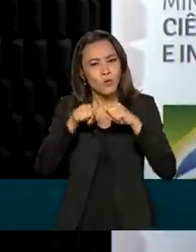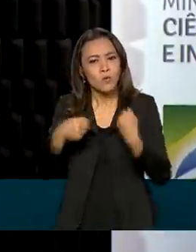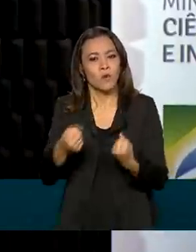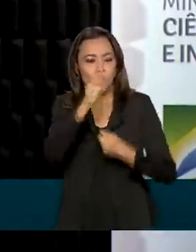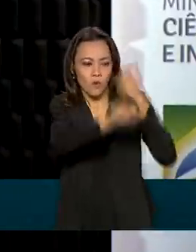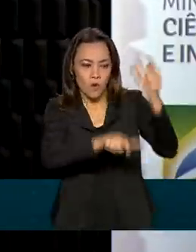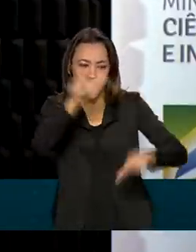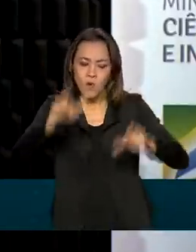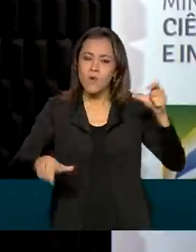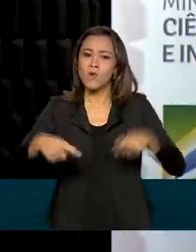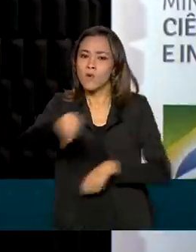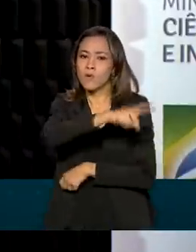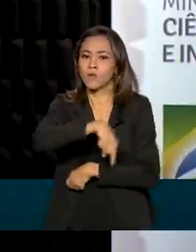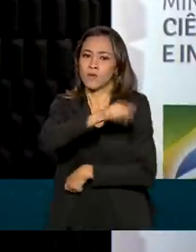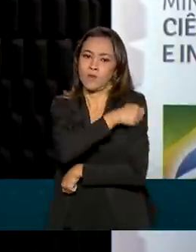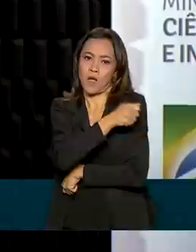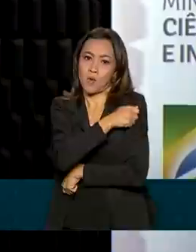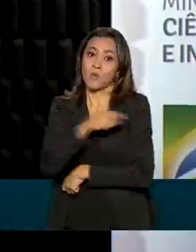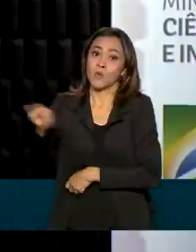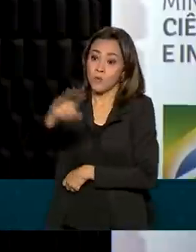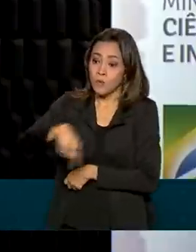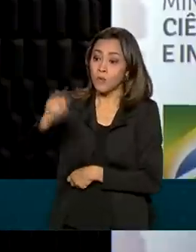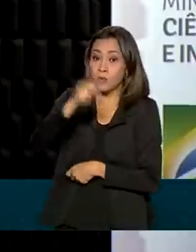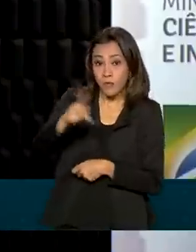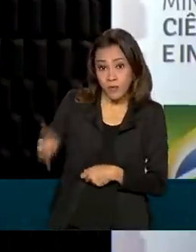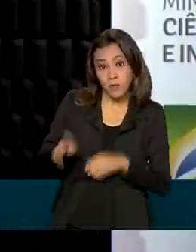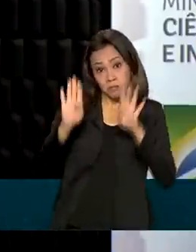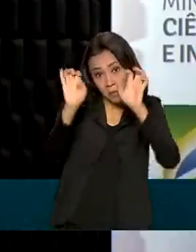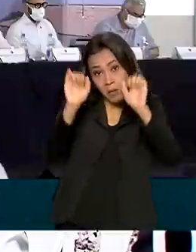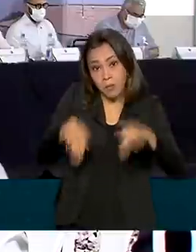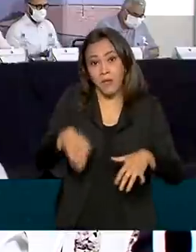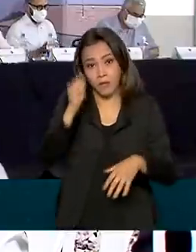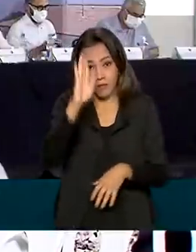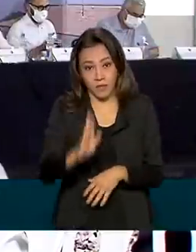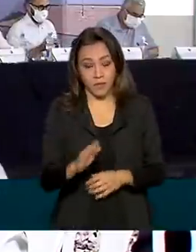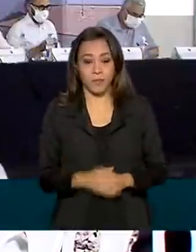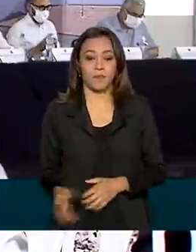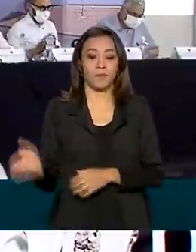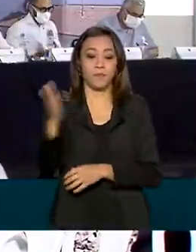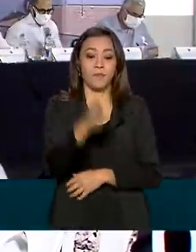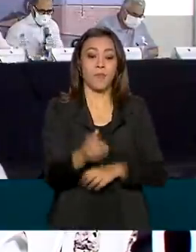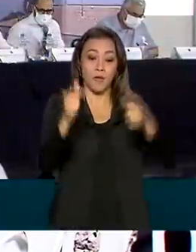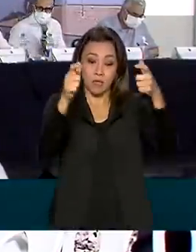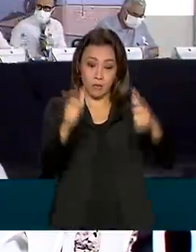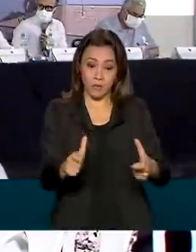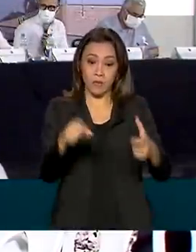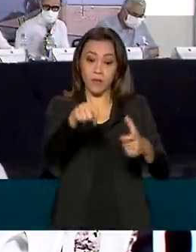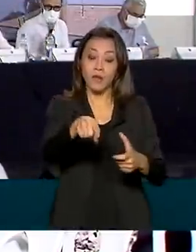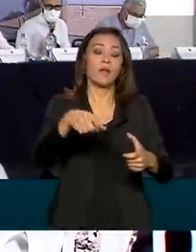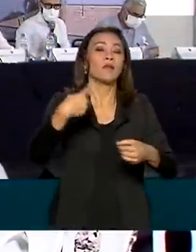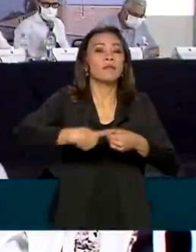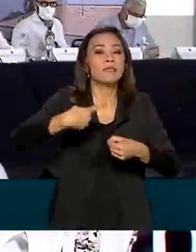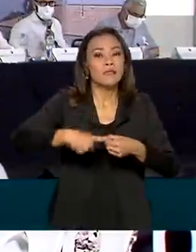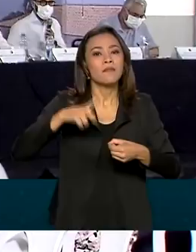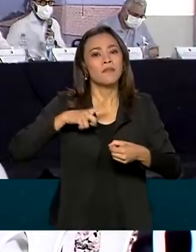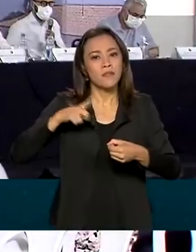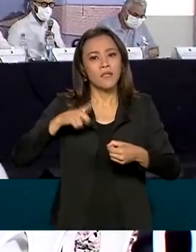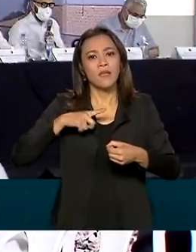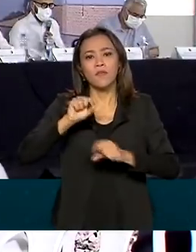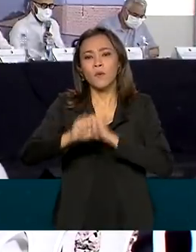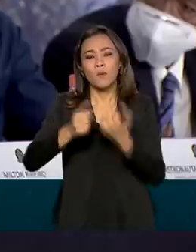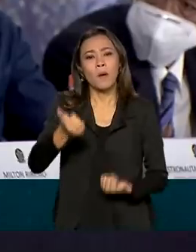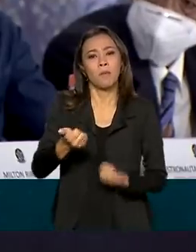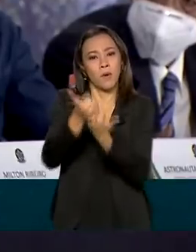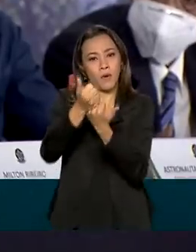talento, dos alunos, dos professores para o bem do Brasil. O município de Alcântara também recebeu uma base da Universidade